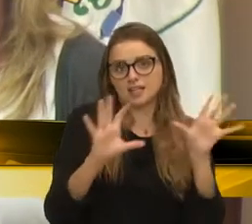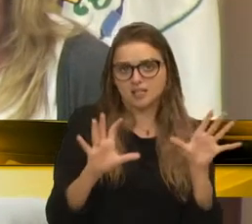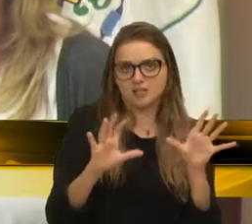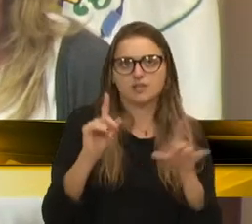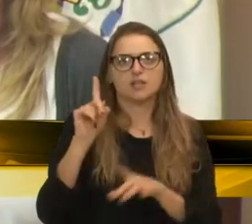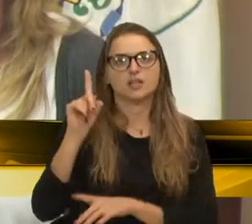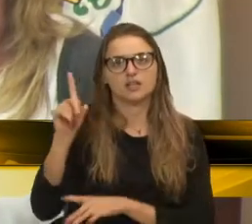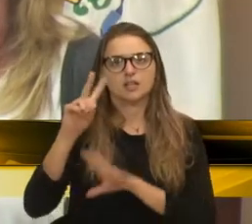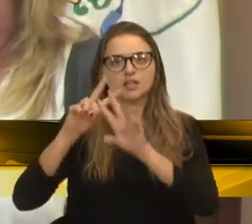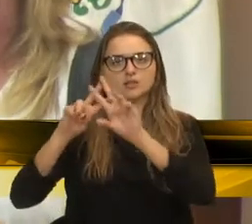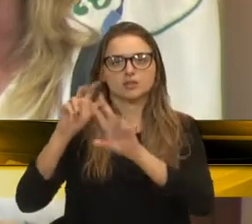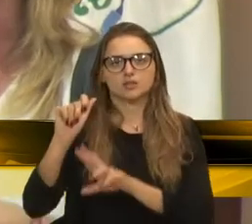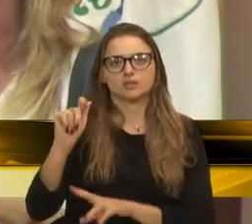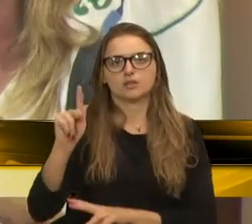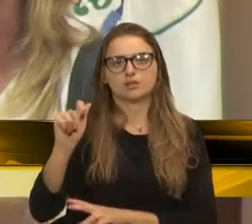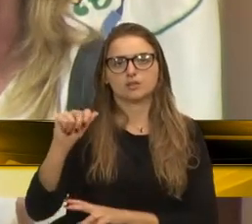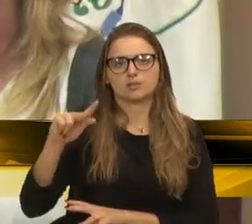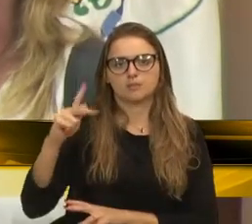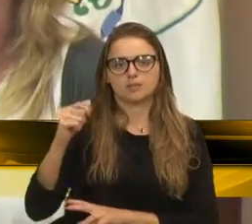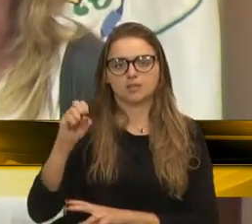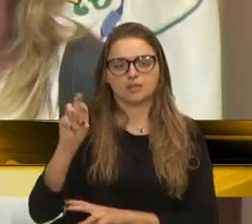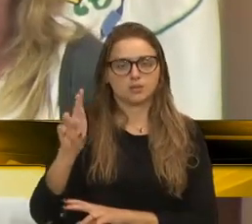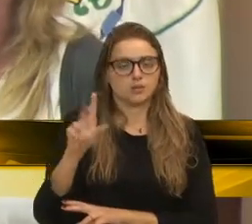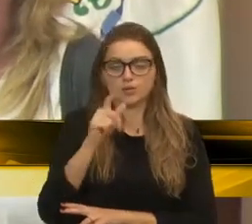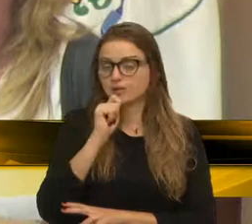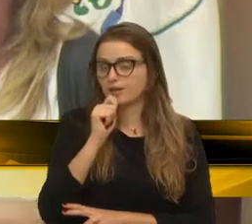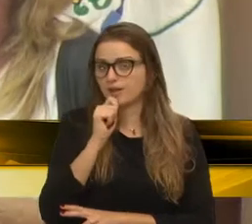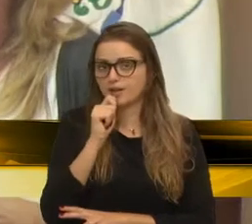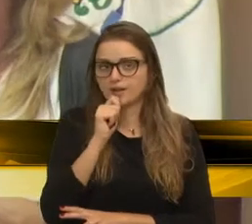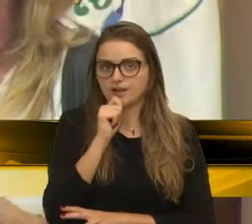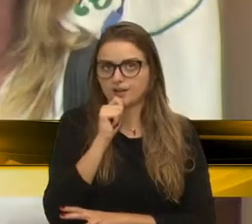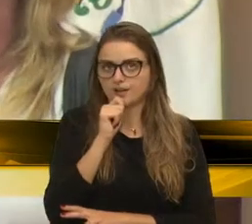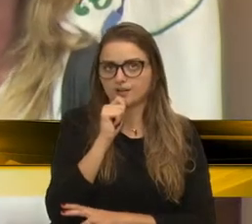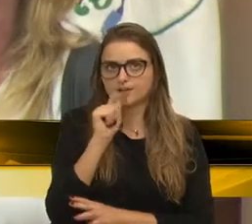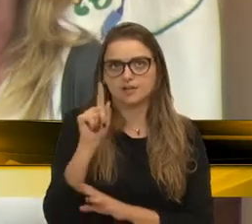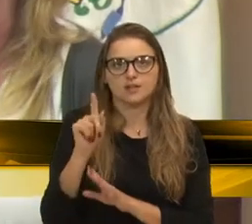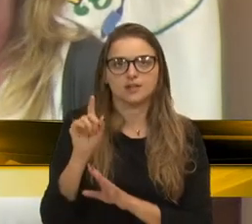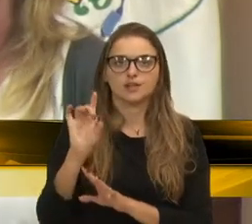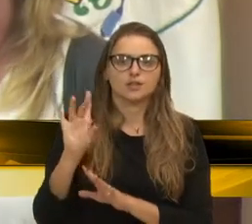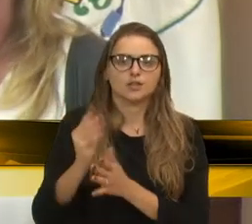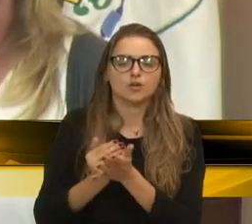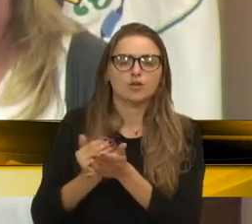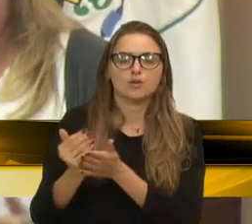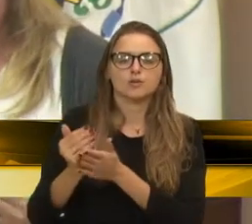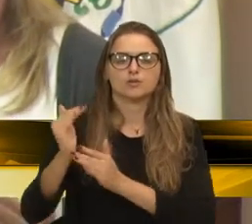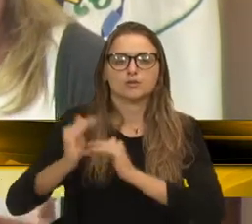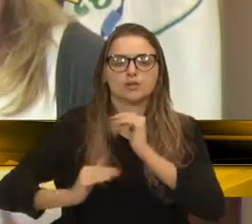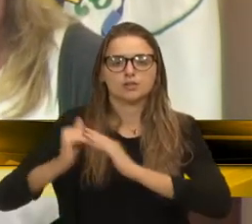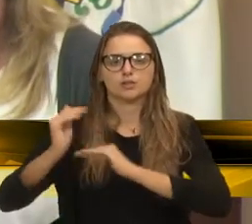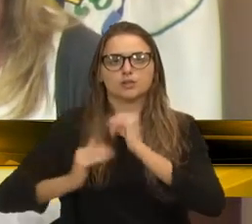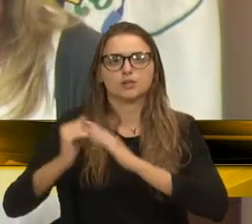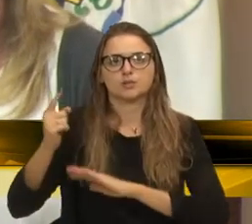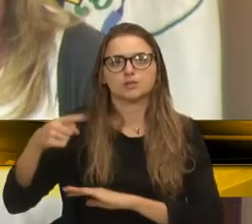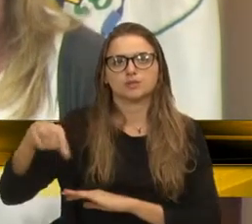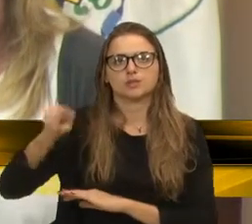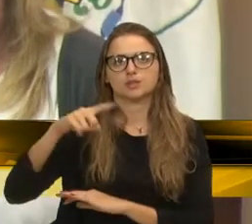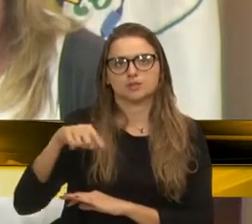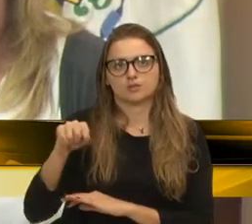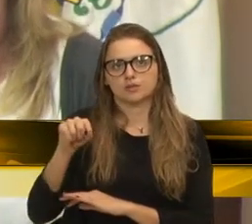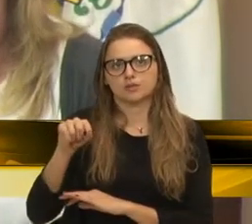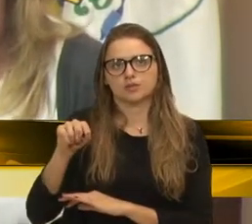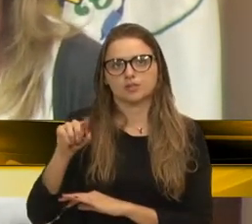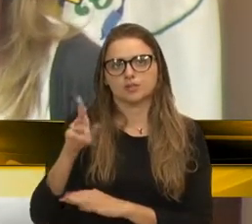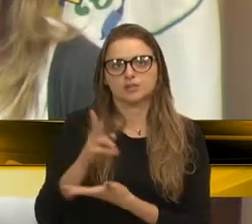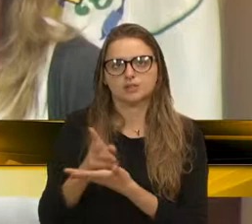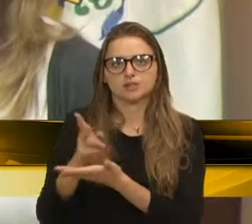Apanhador, nós ainda não estamos... Mal iniciaram as obras, aquelas que nós temos